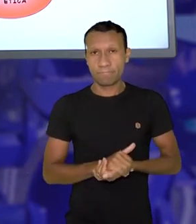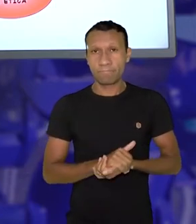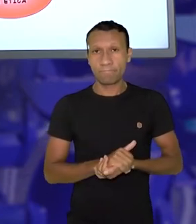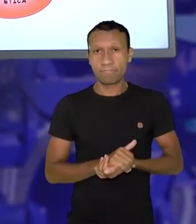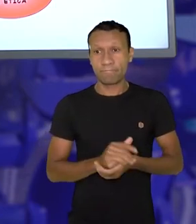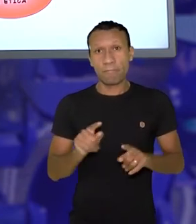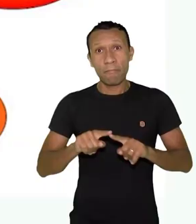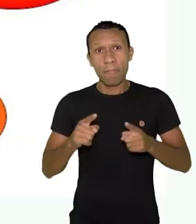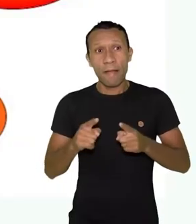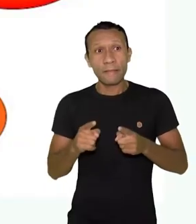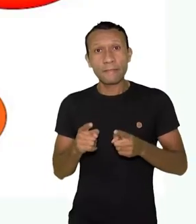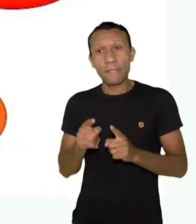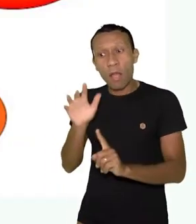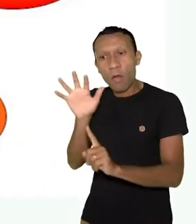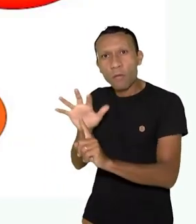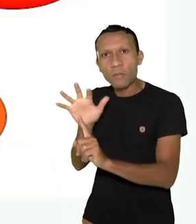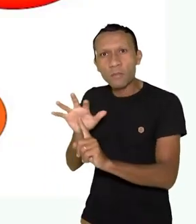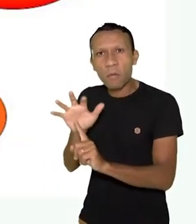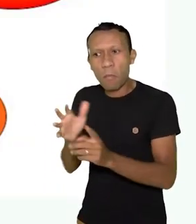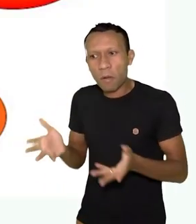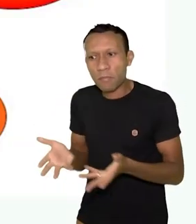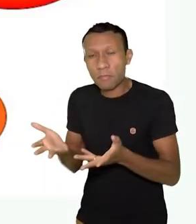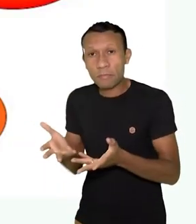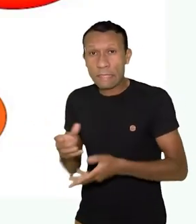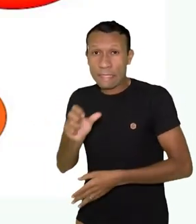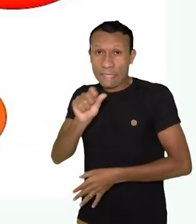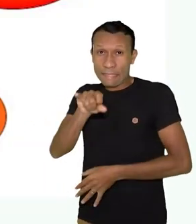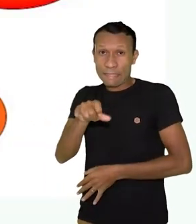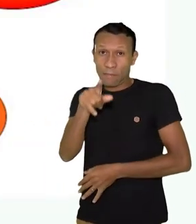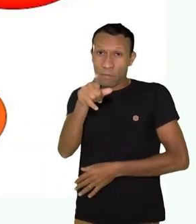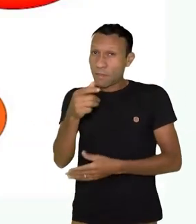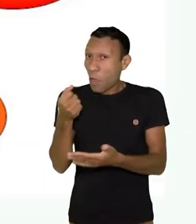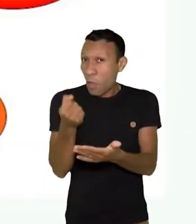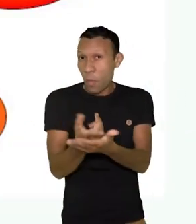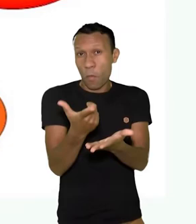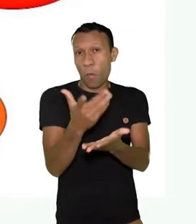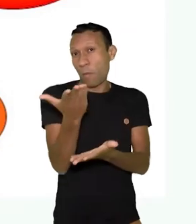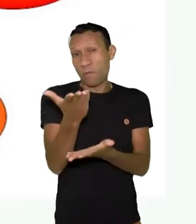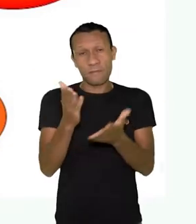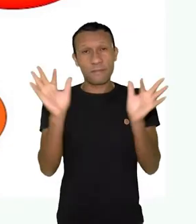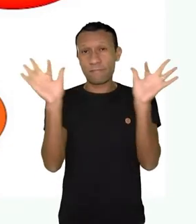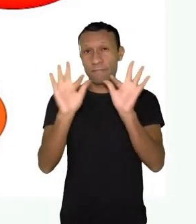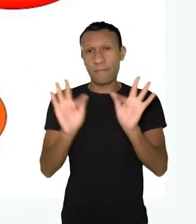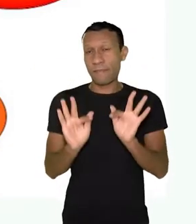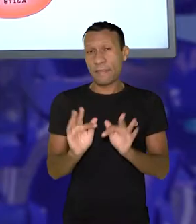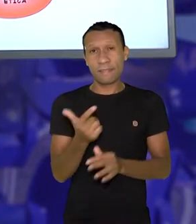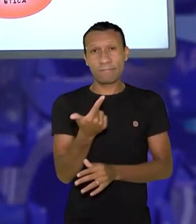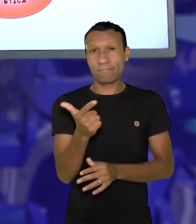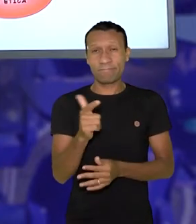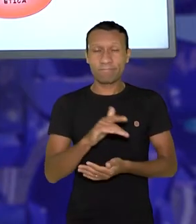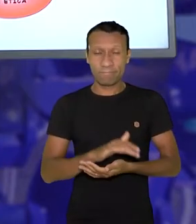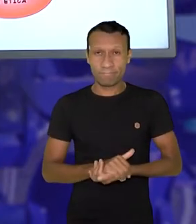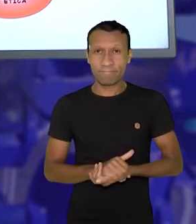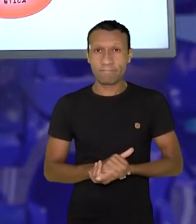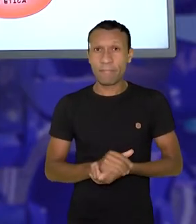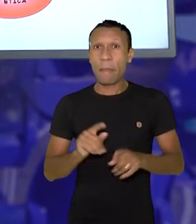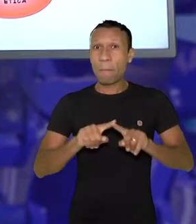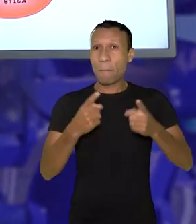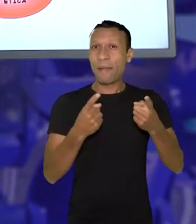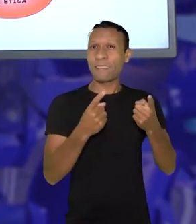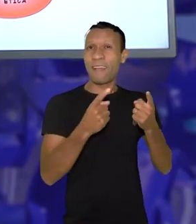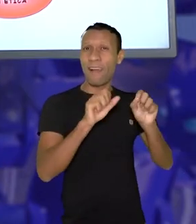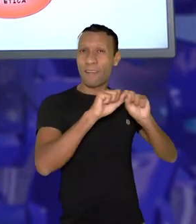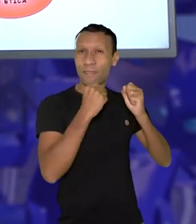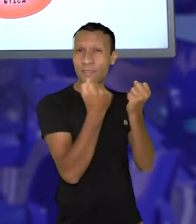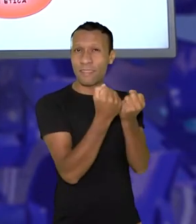Estimula o consumismo, né? Se você não compra, você não é feliz, você não é inserido na sociedade, você é julgado pelo que você tem.